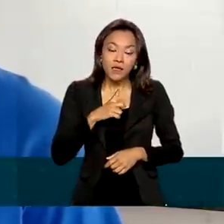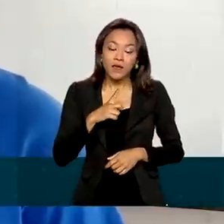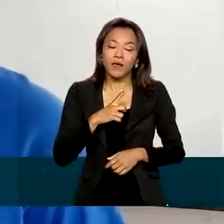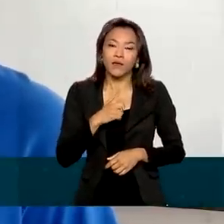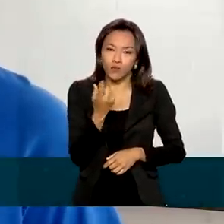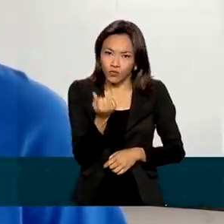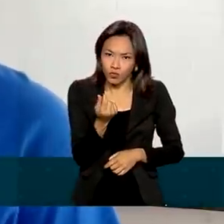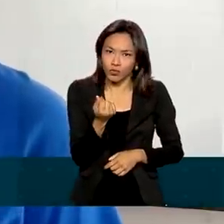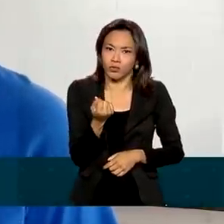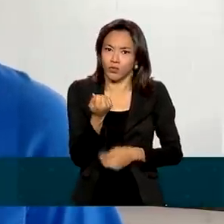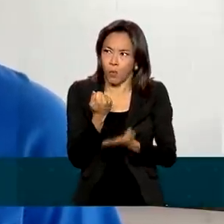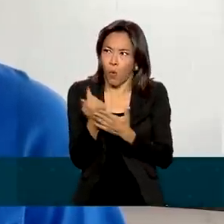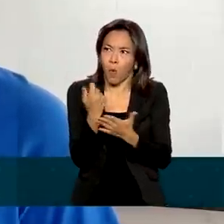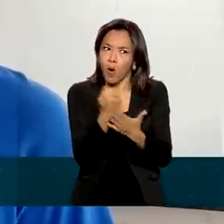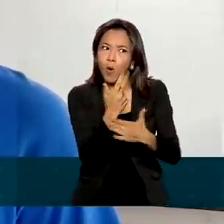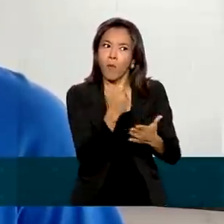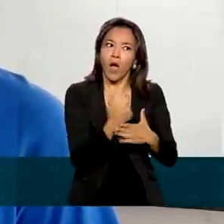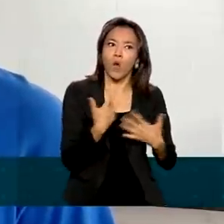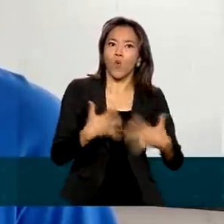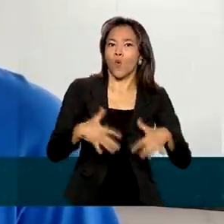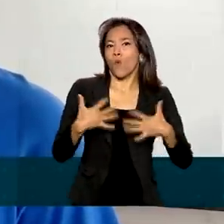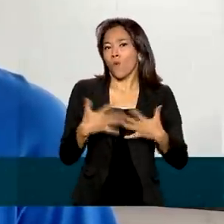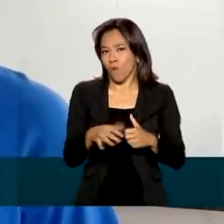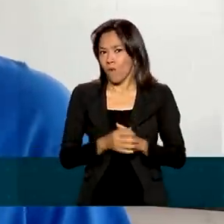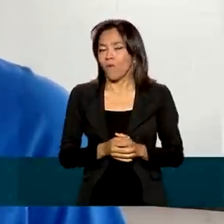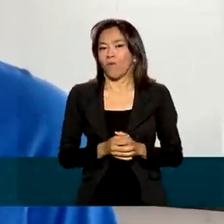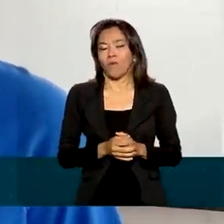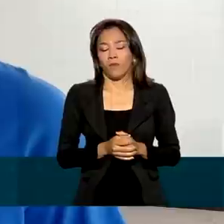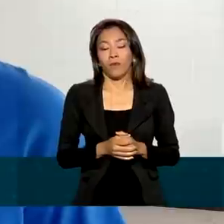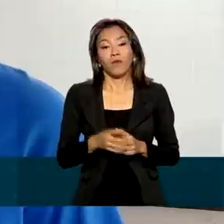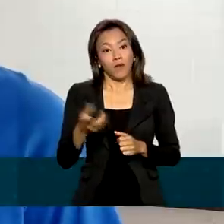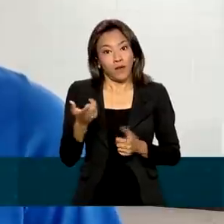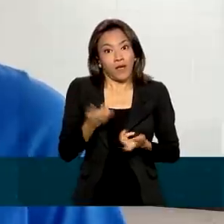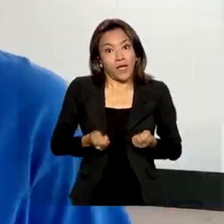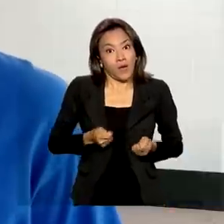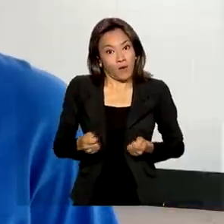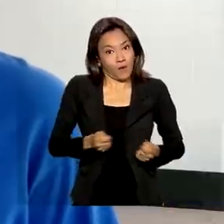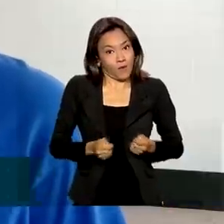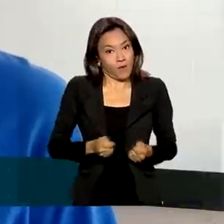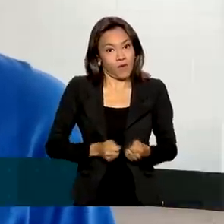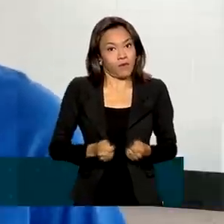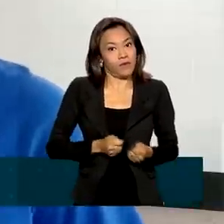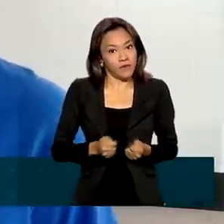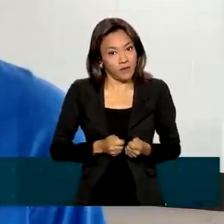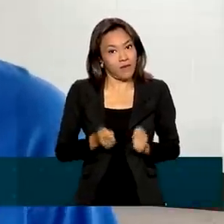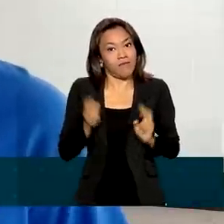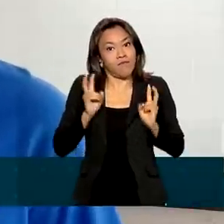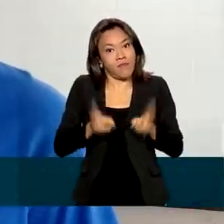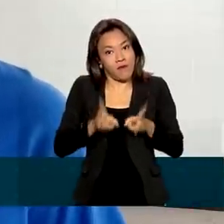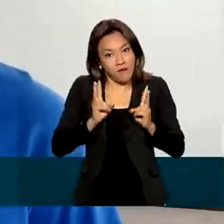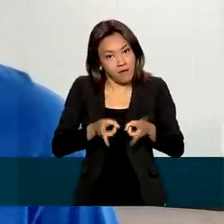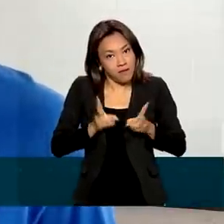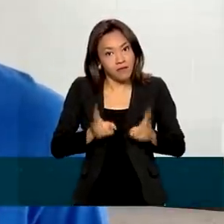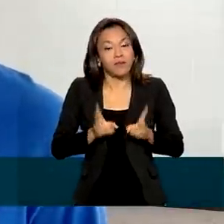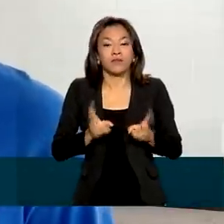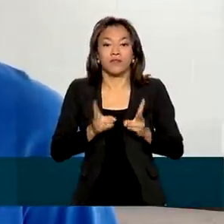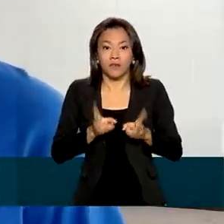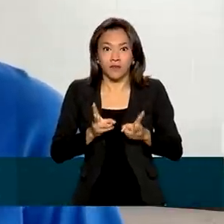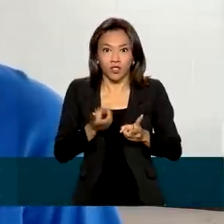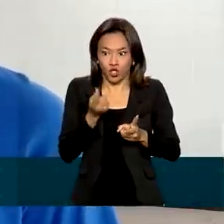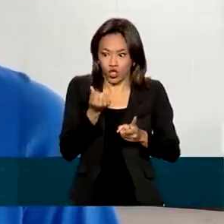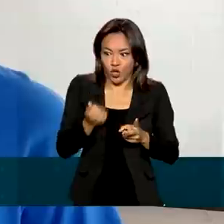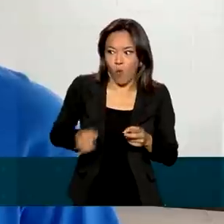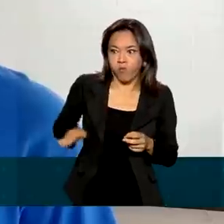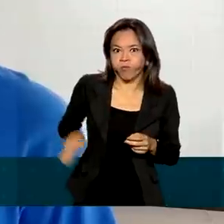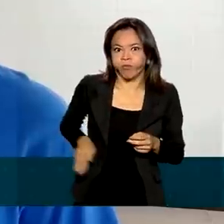pouco maior, a gente levar a mais espécie, economiza um pouco mais. Mesmo que não seja tão seguro, sair com muito dinheiro